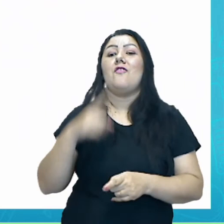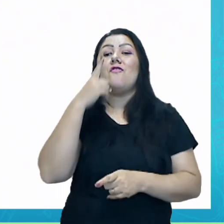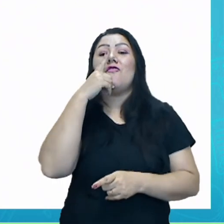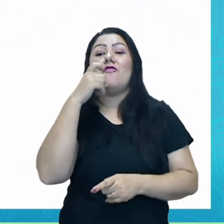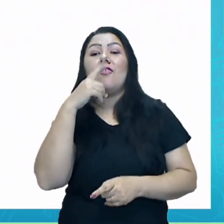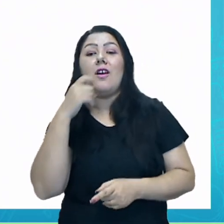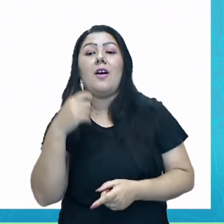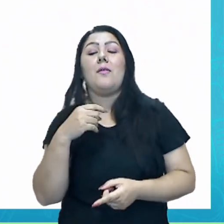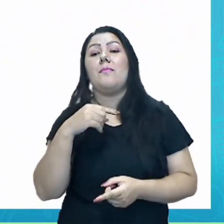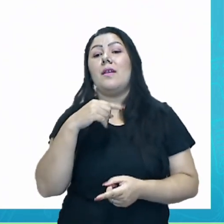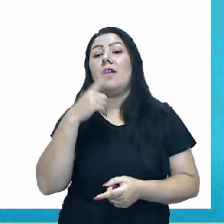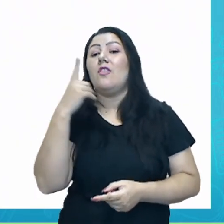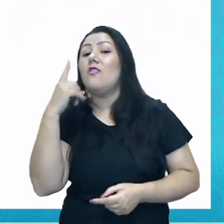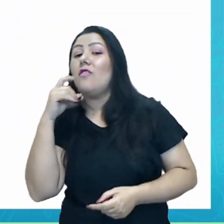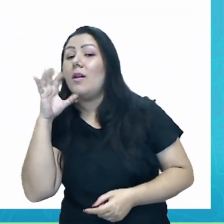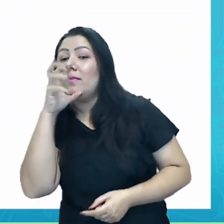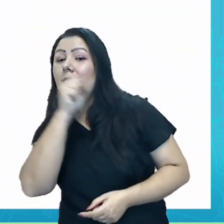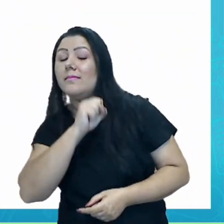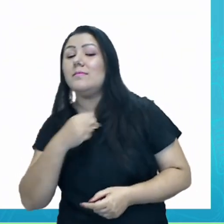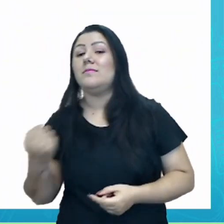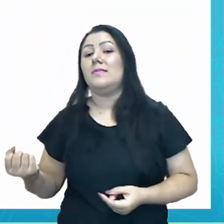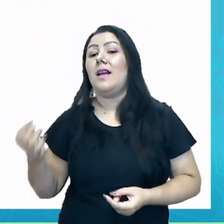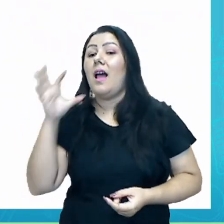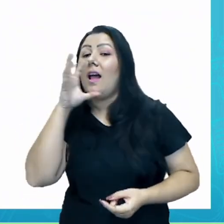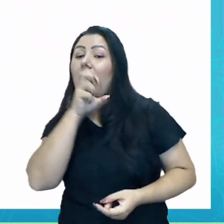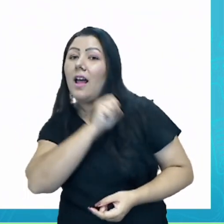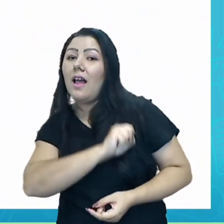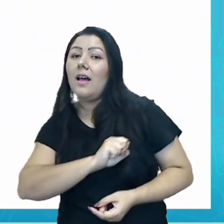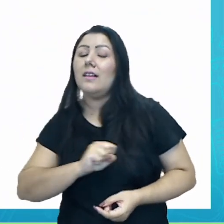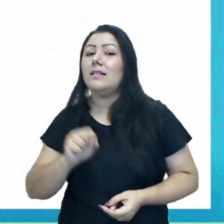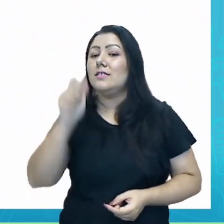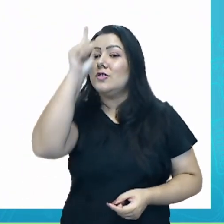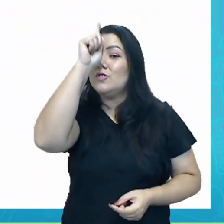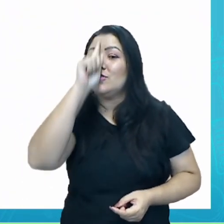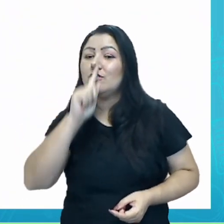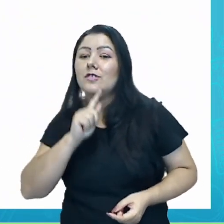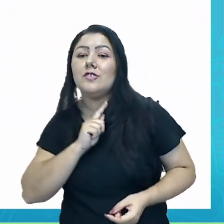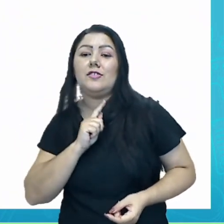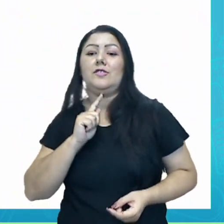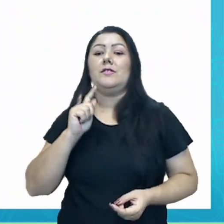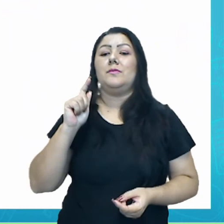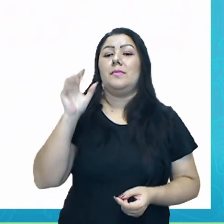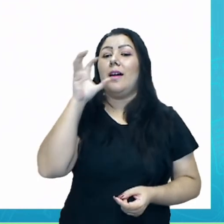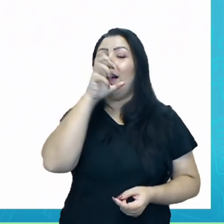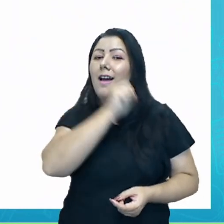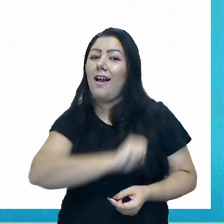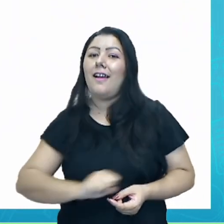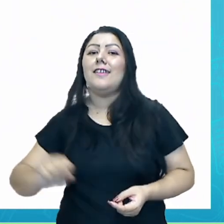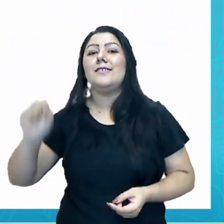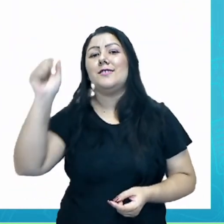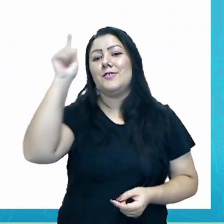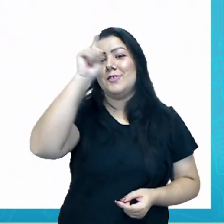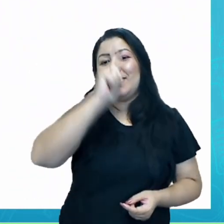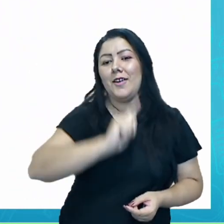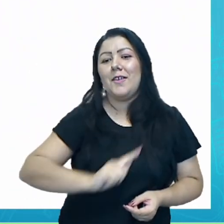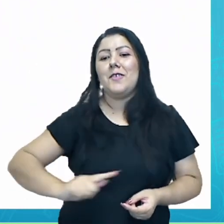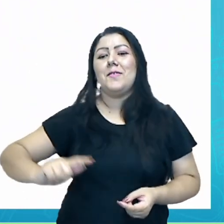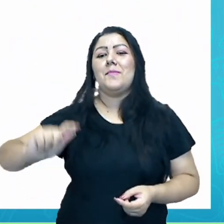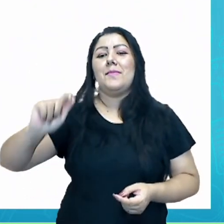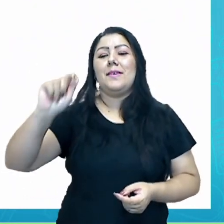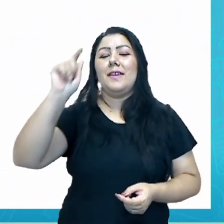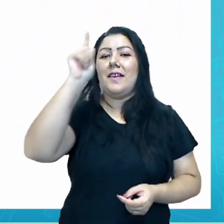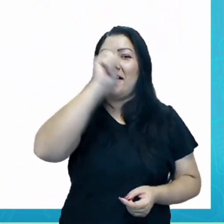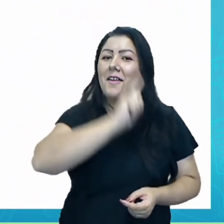laranja, depois o amarelo, que também é uma matiz, que vai misturando com o azul, que vai o amarelo, verde, o verde, azul,